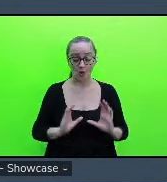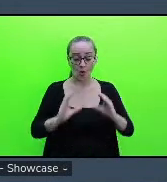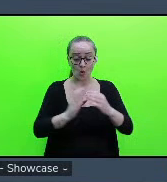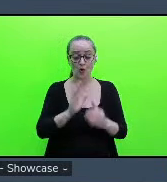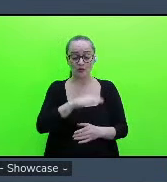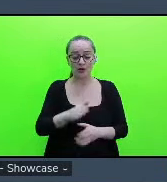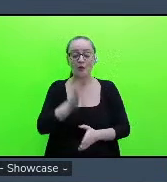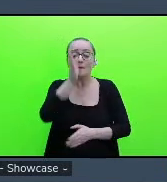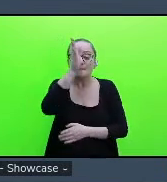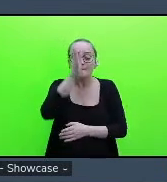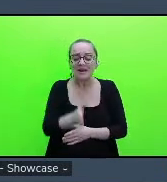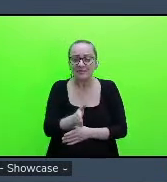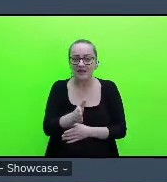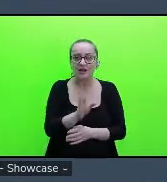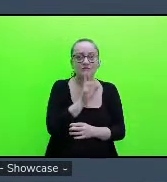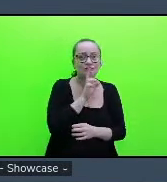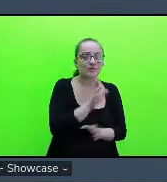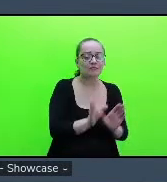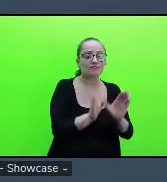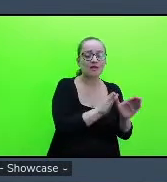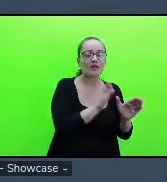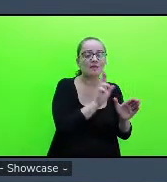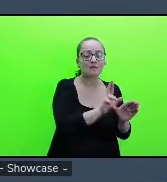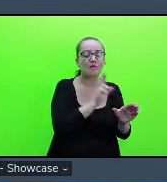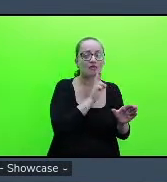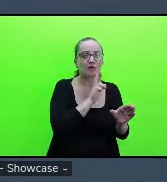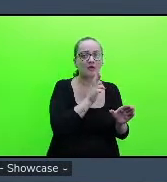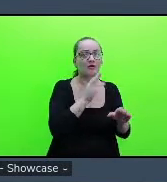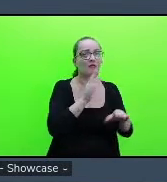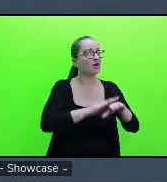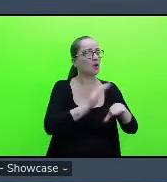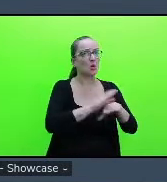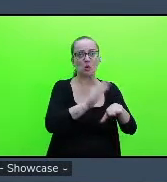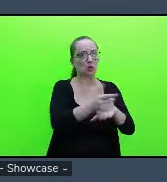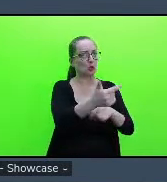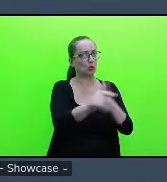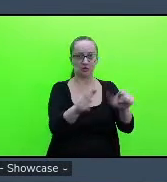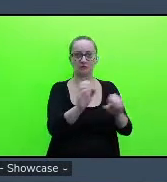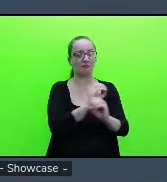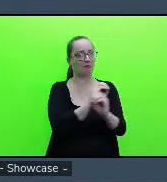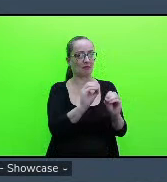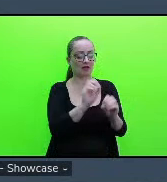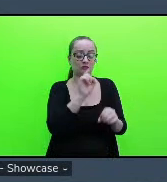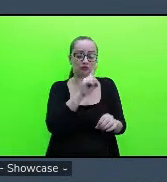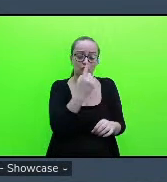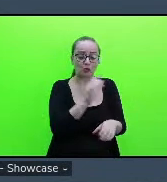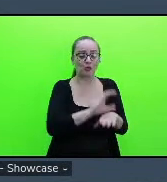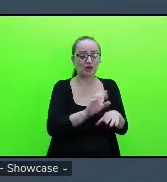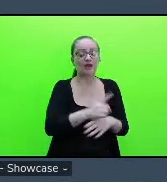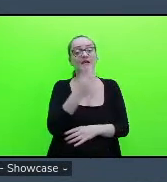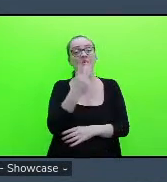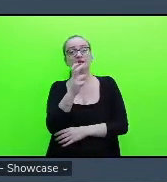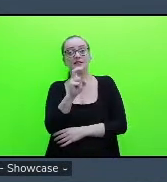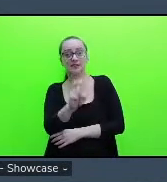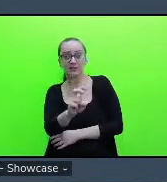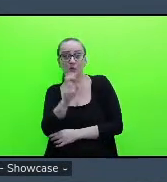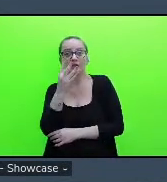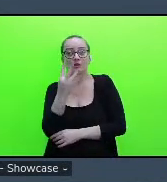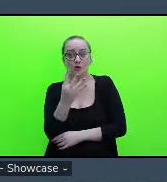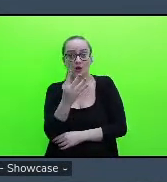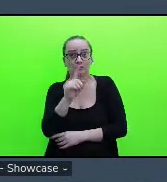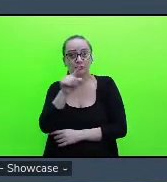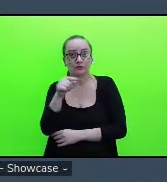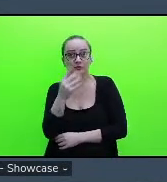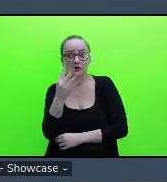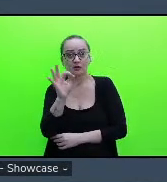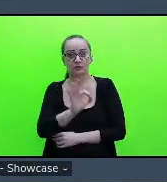para a gente que não fizeram outros cursos que foram de 54,7,4